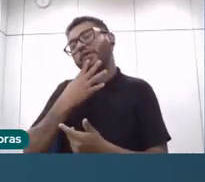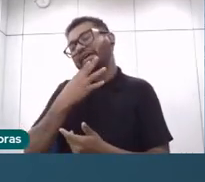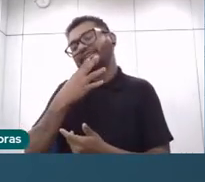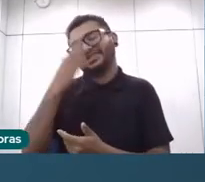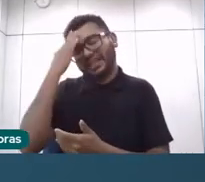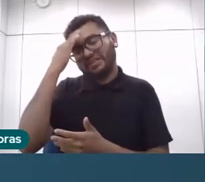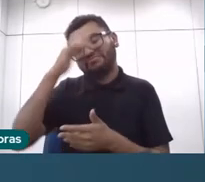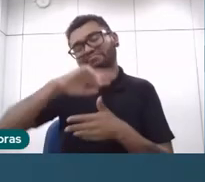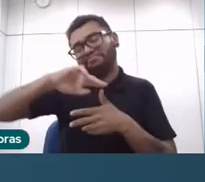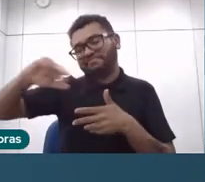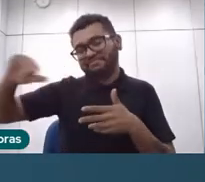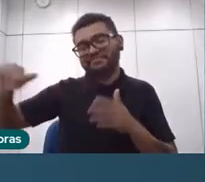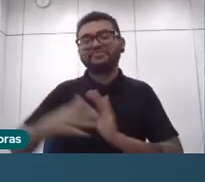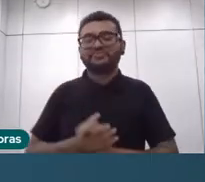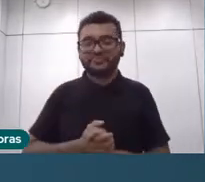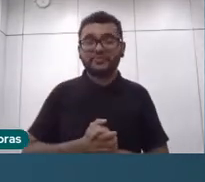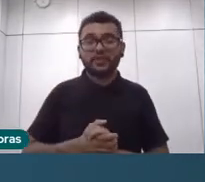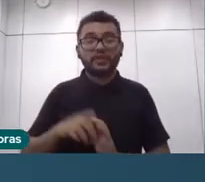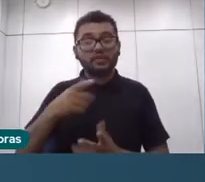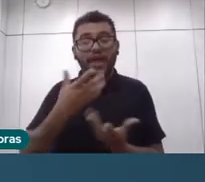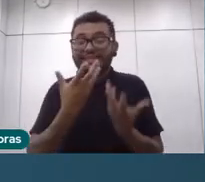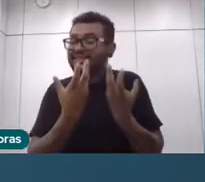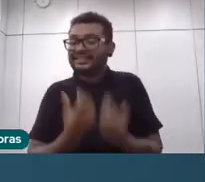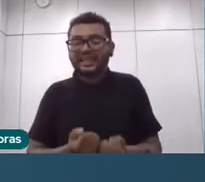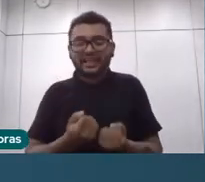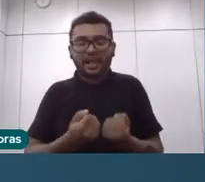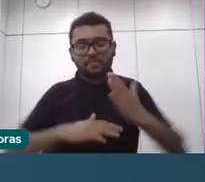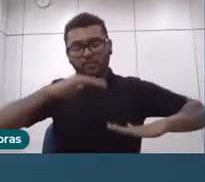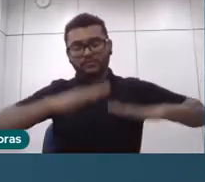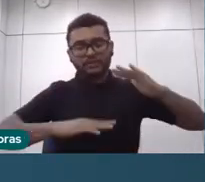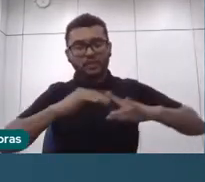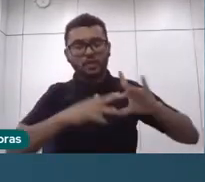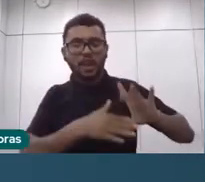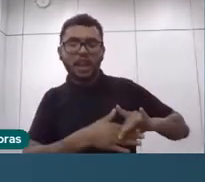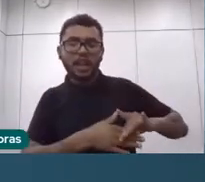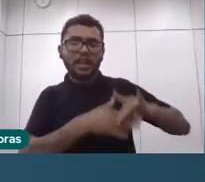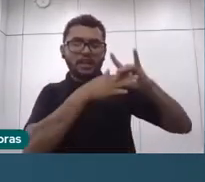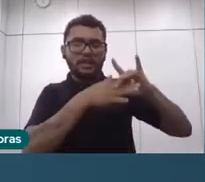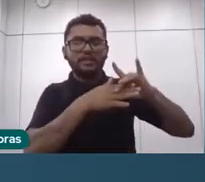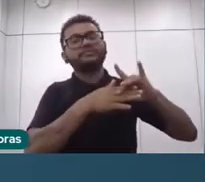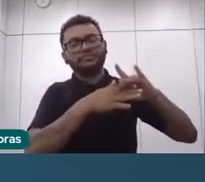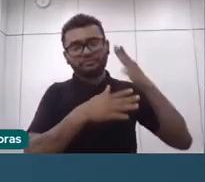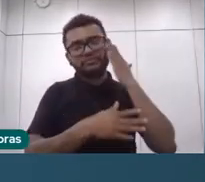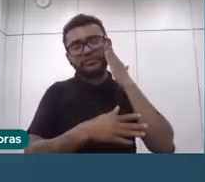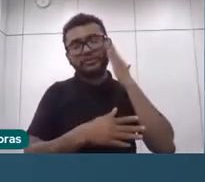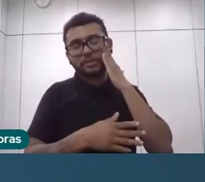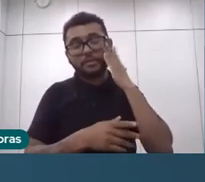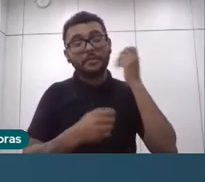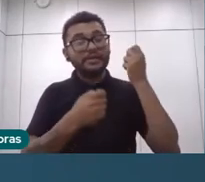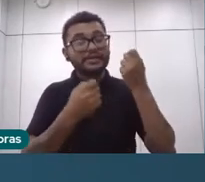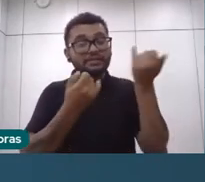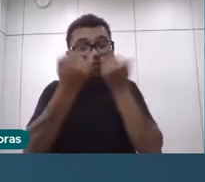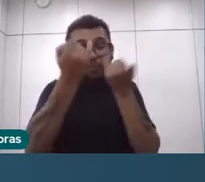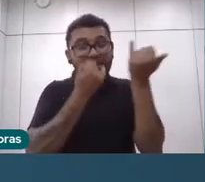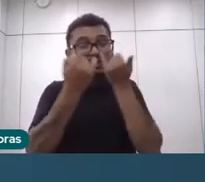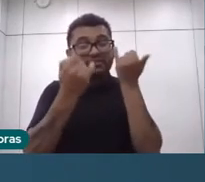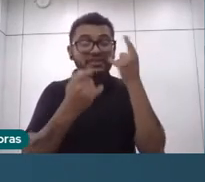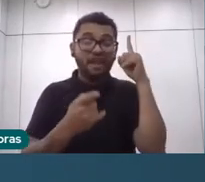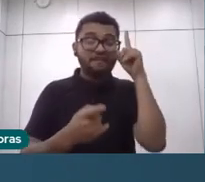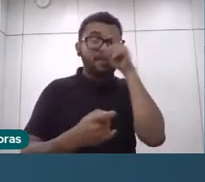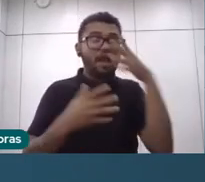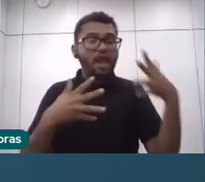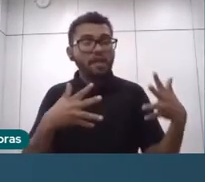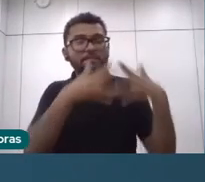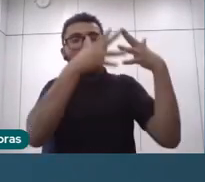e acaba te impedindo de assumir um cargo de liderança. Então, acho que esse é um dado, que foi um dos dados que mais impactou a gente olhando.